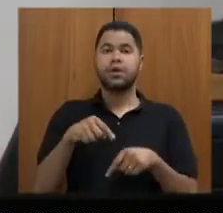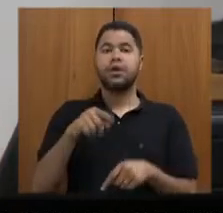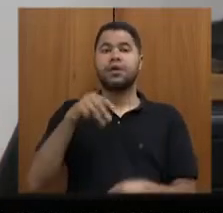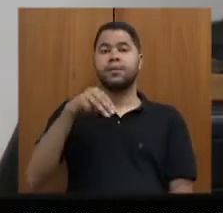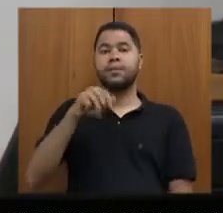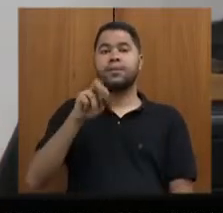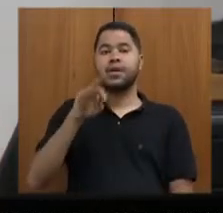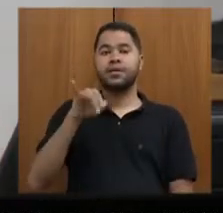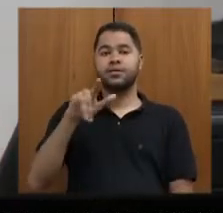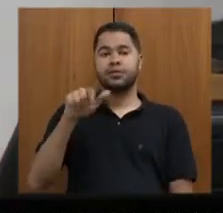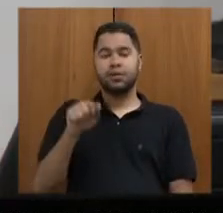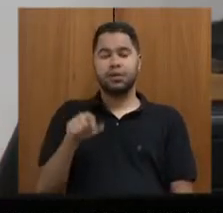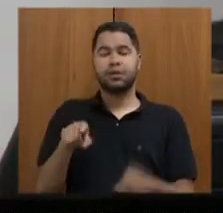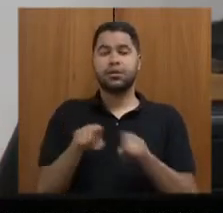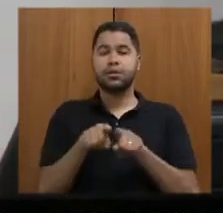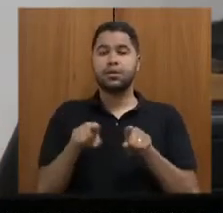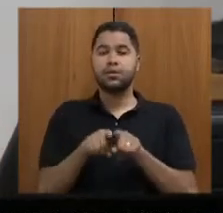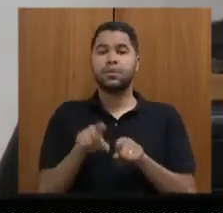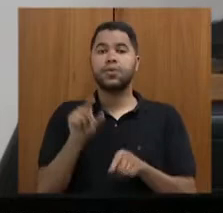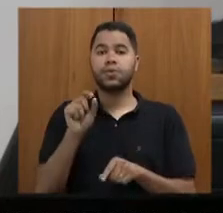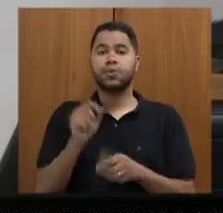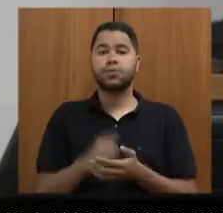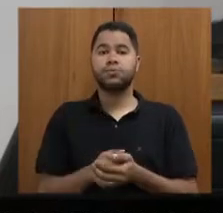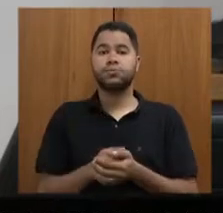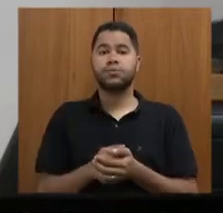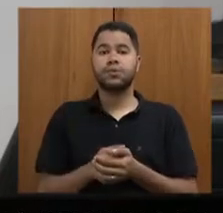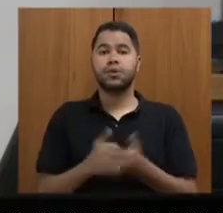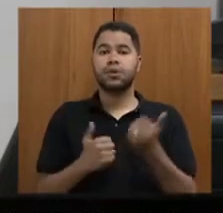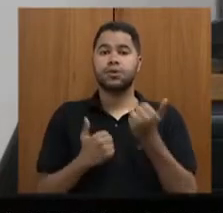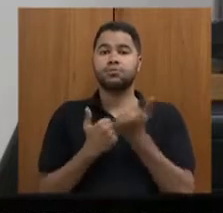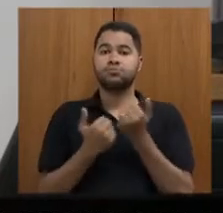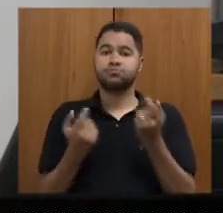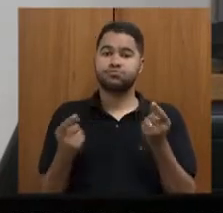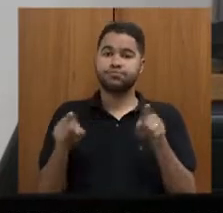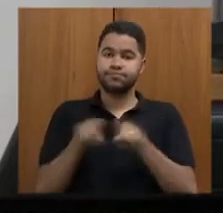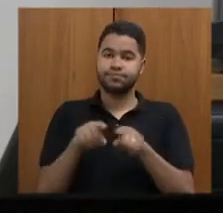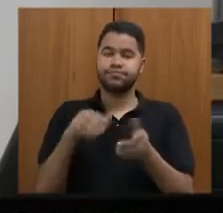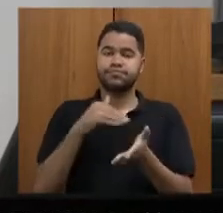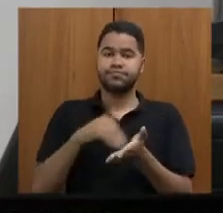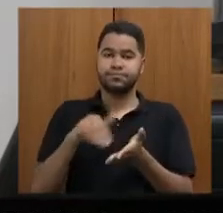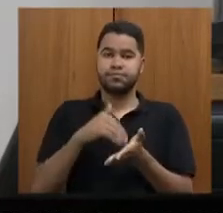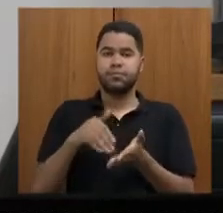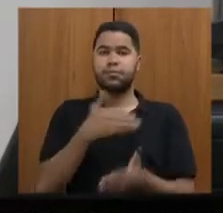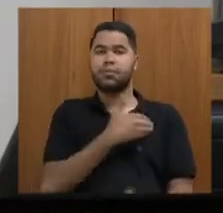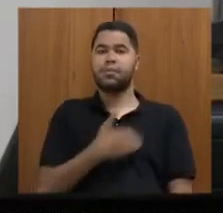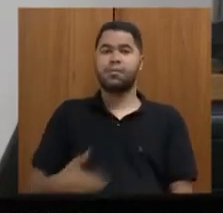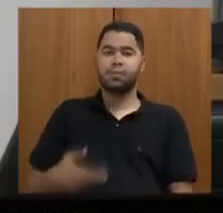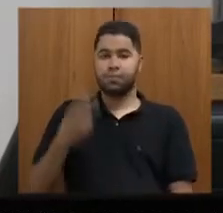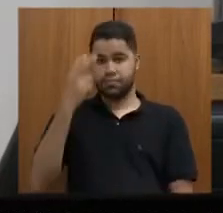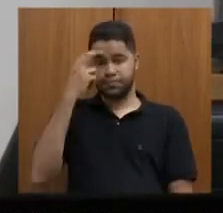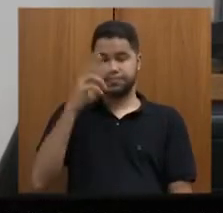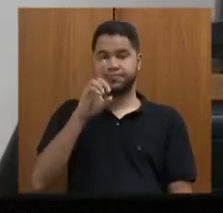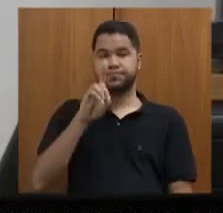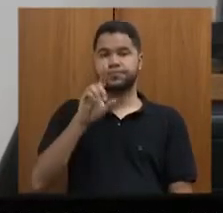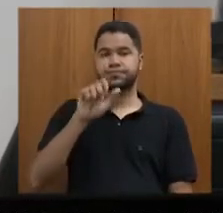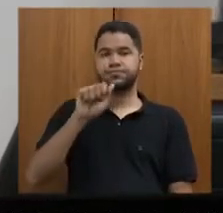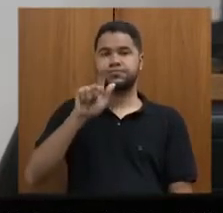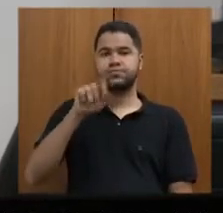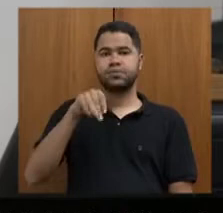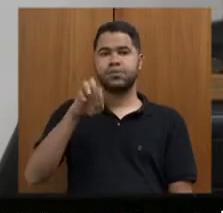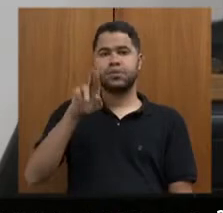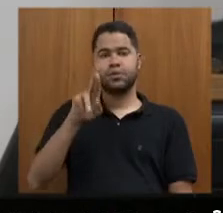Cultura, e também assessora de parcerias da Secretaria de Estado da Cultura, Dagmar de Souza Corrêa.